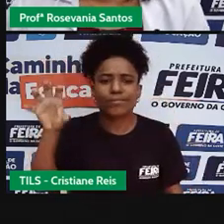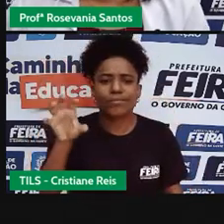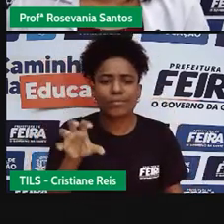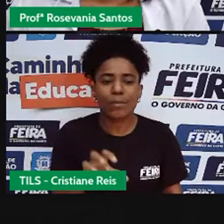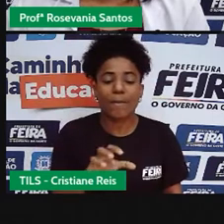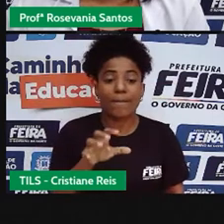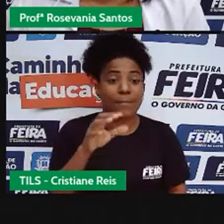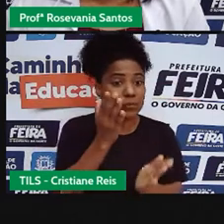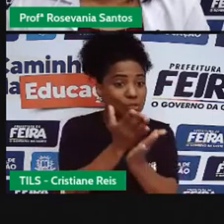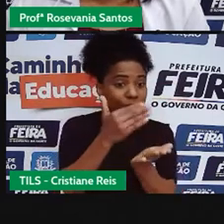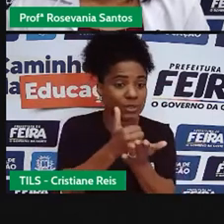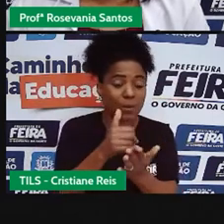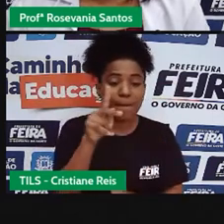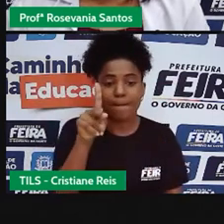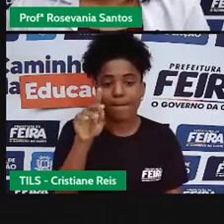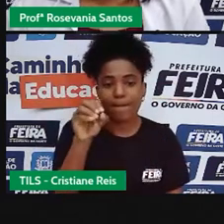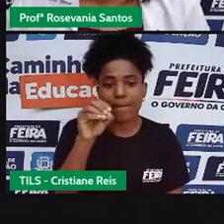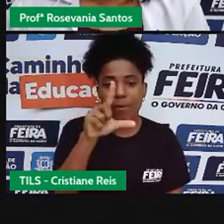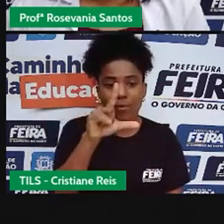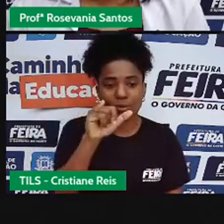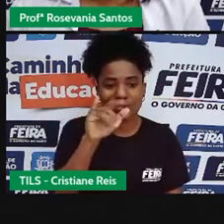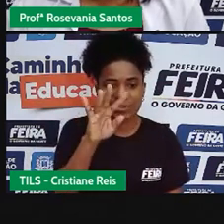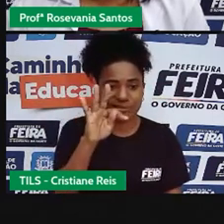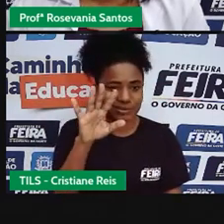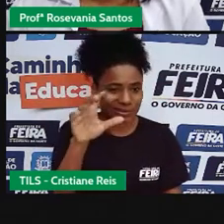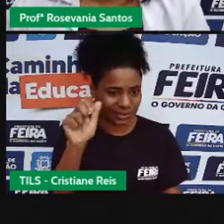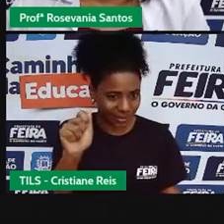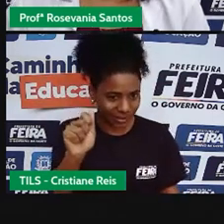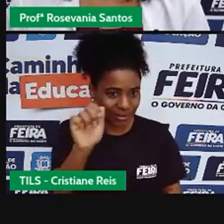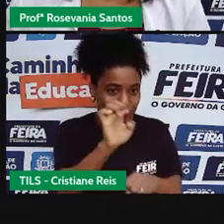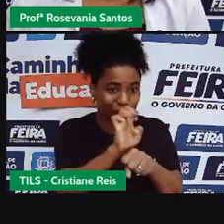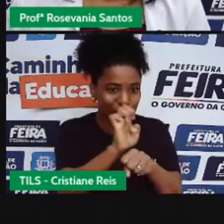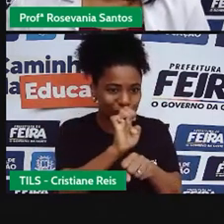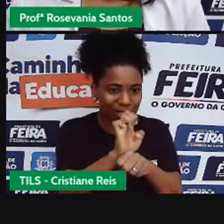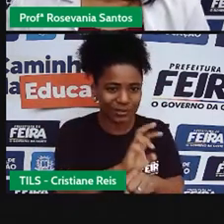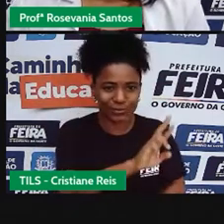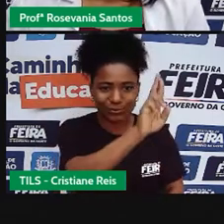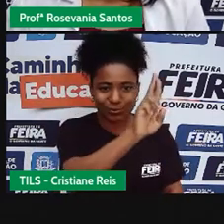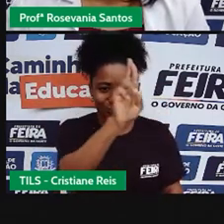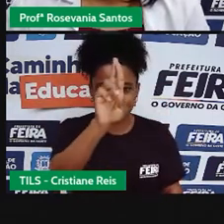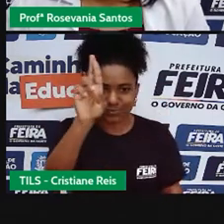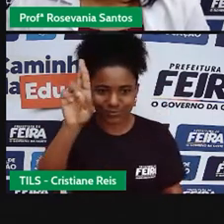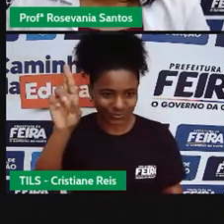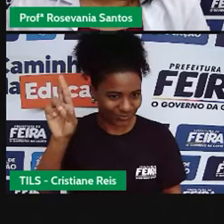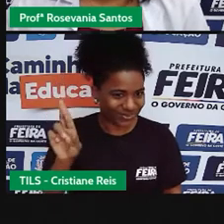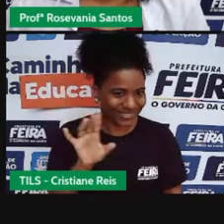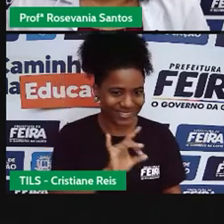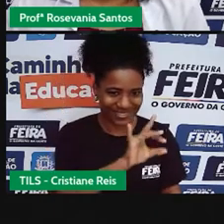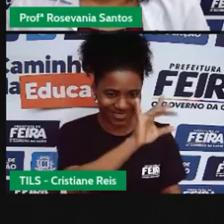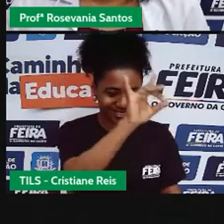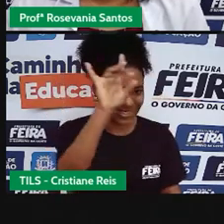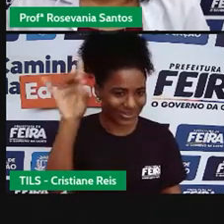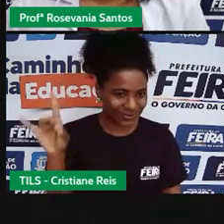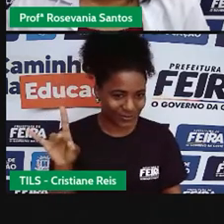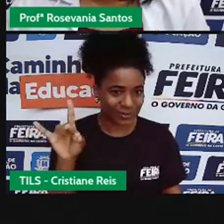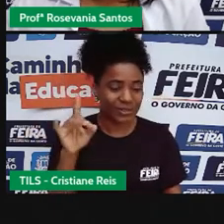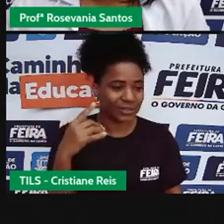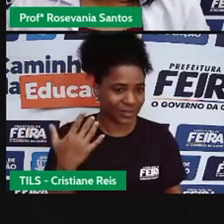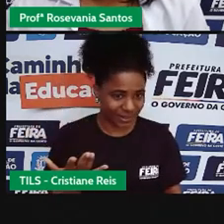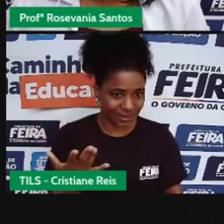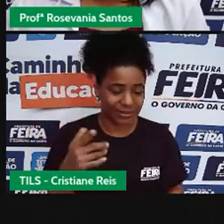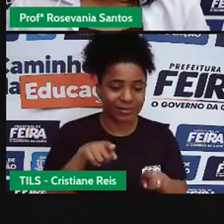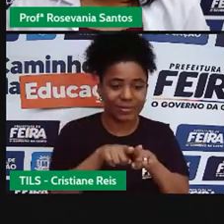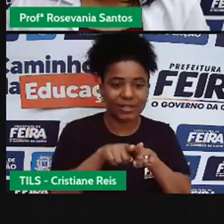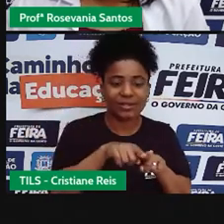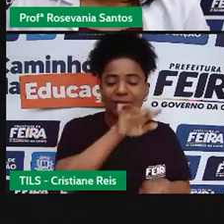Rose é aquela que você, né, divide, né, os estados que a gente tem ali, todo o território, e também as